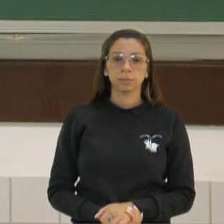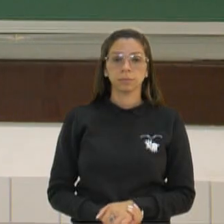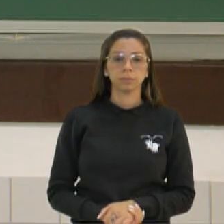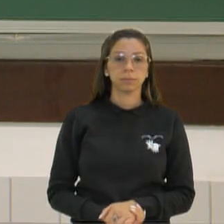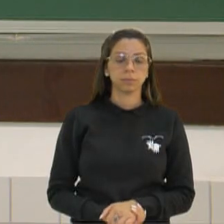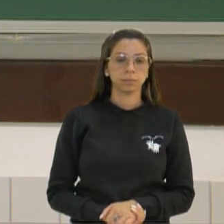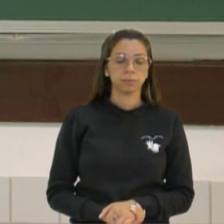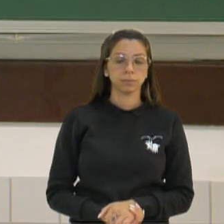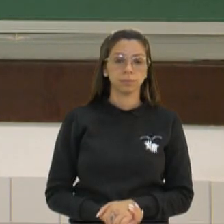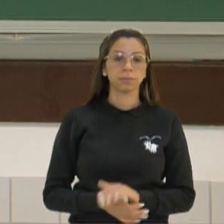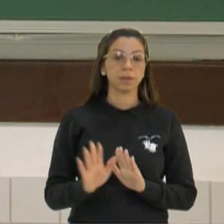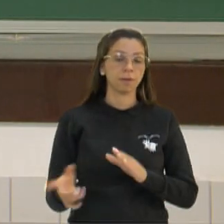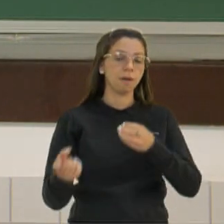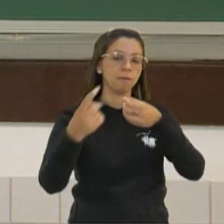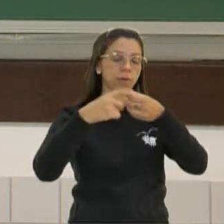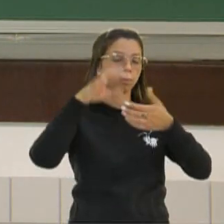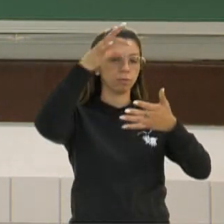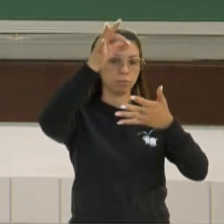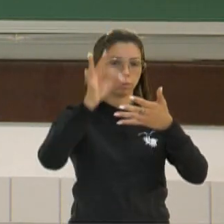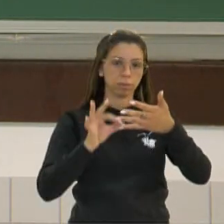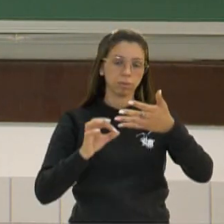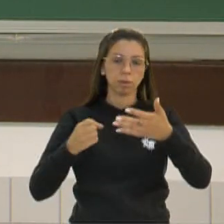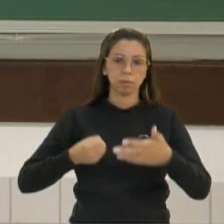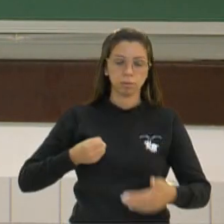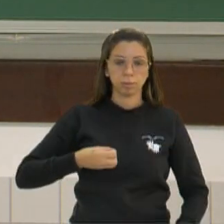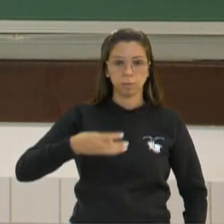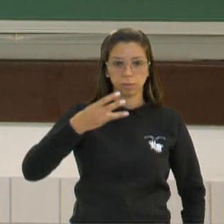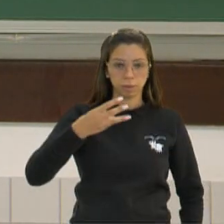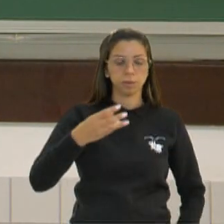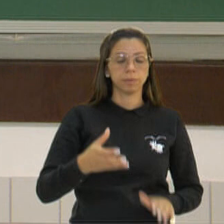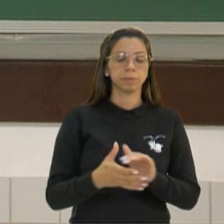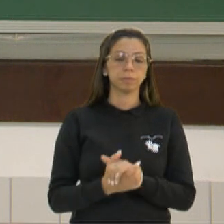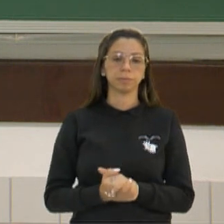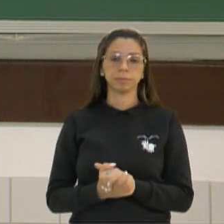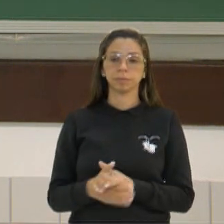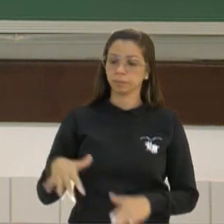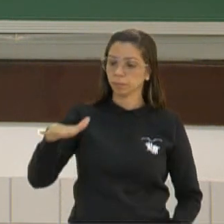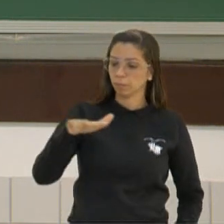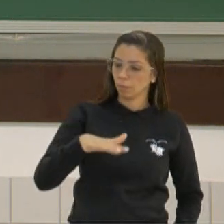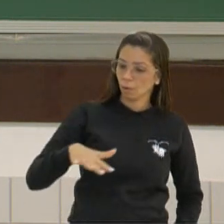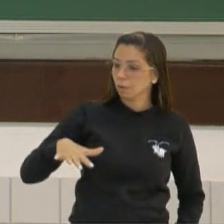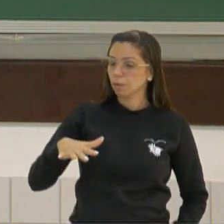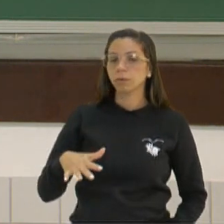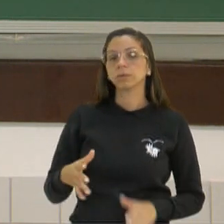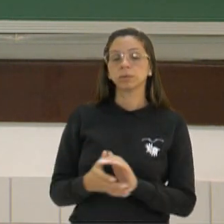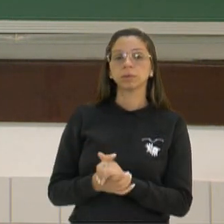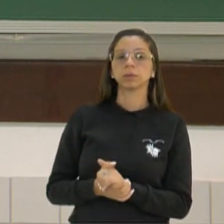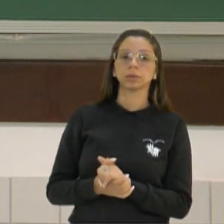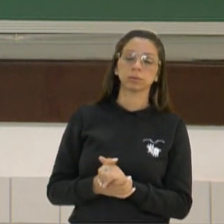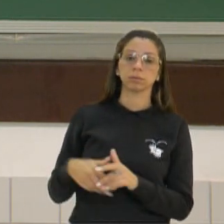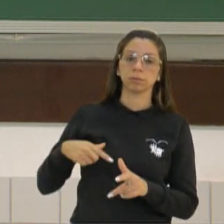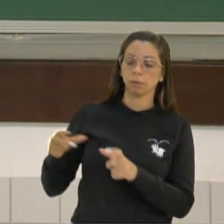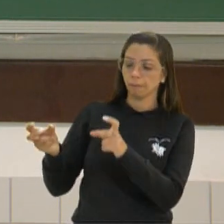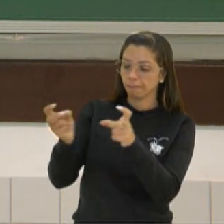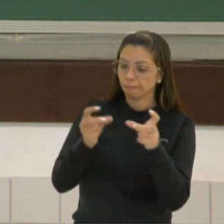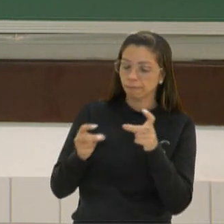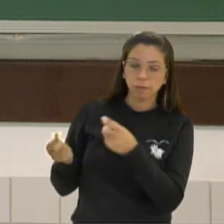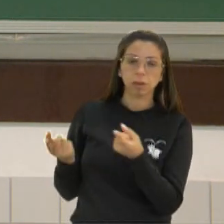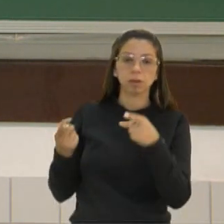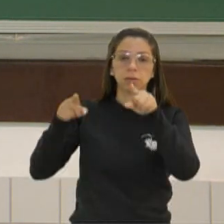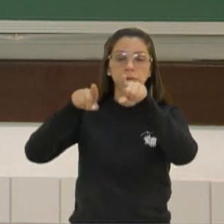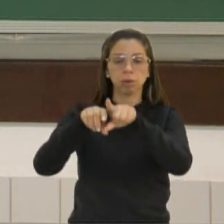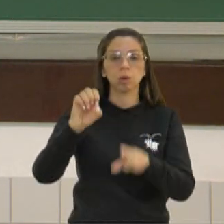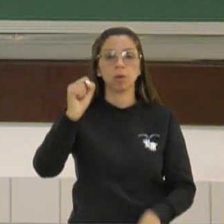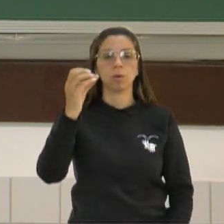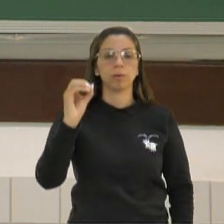É no ano, vamos lá, correção do nosso terceiro quiz. É uma boa região para concretizar negócios, sendo a principal parceira comercial de